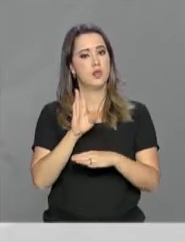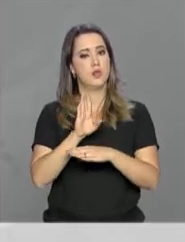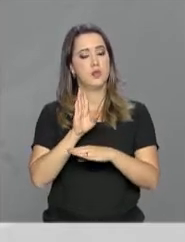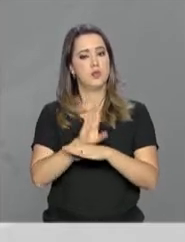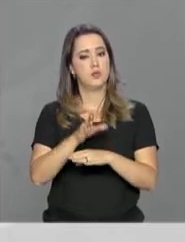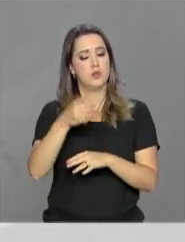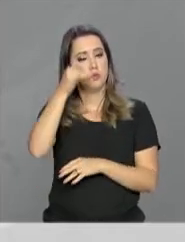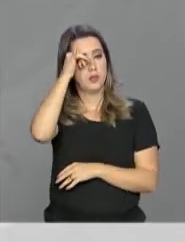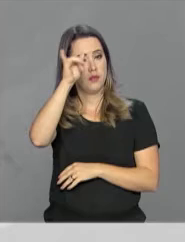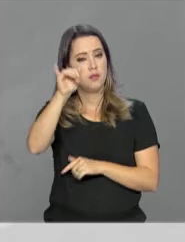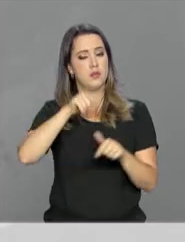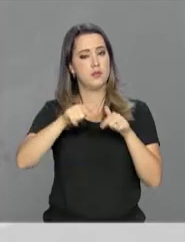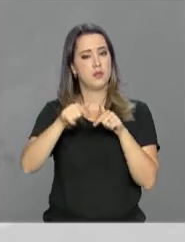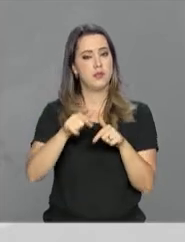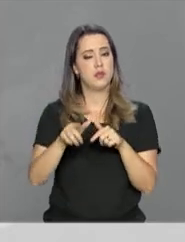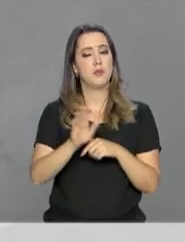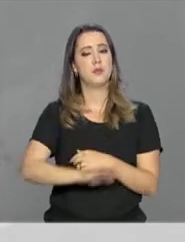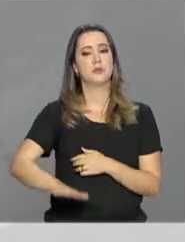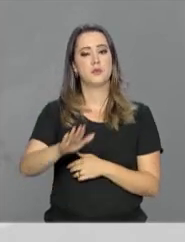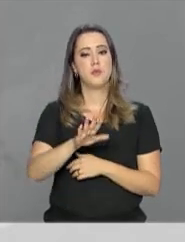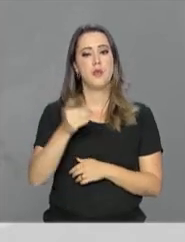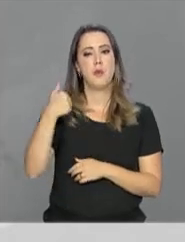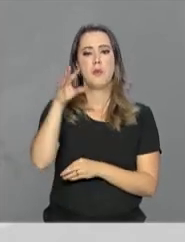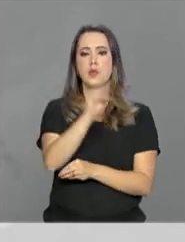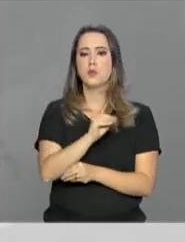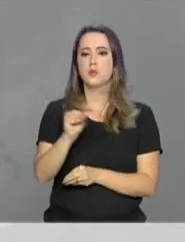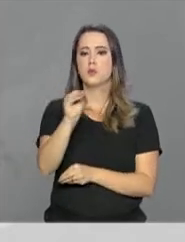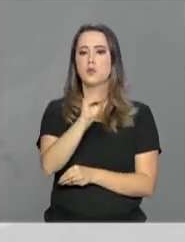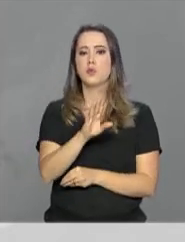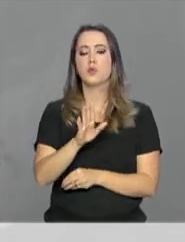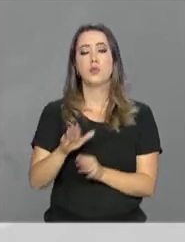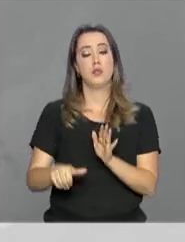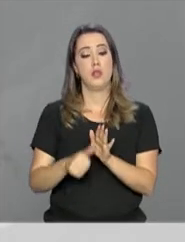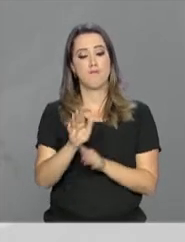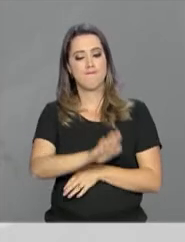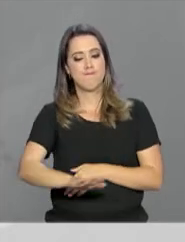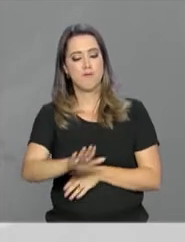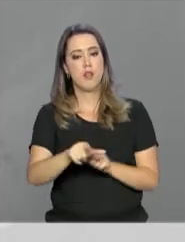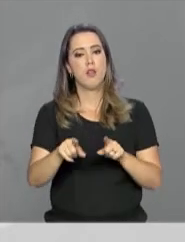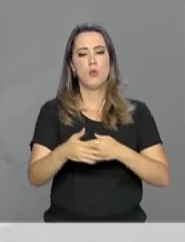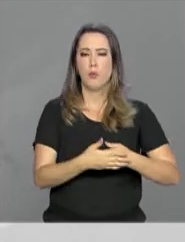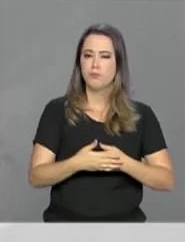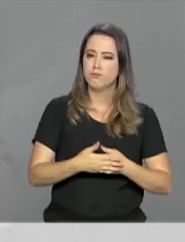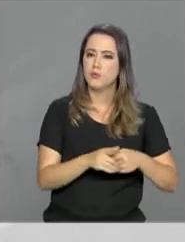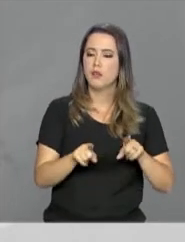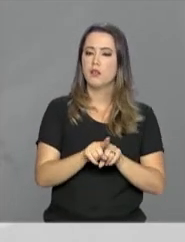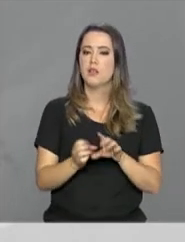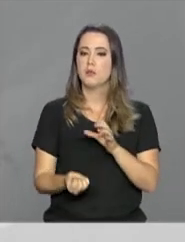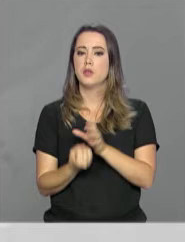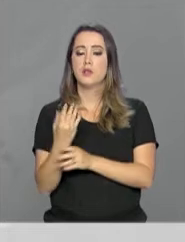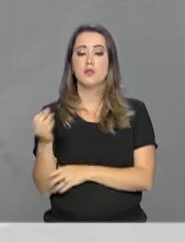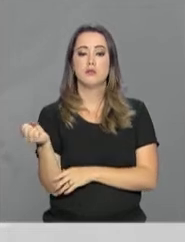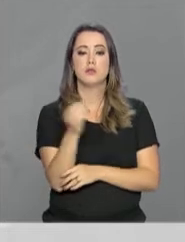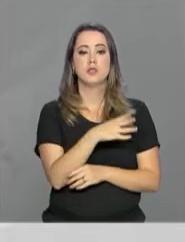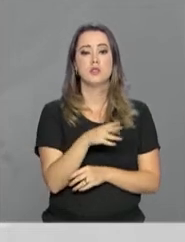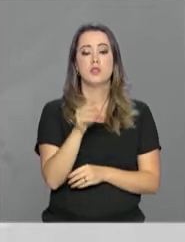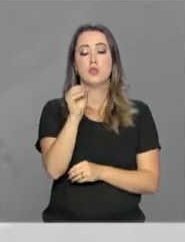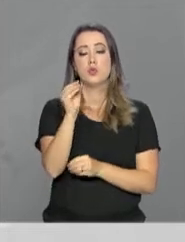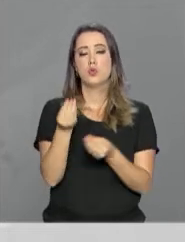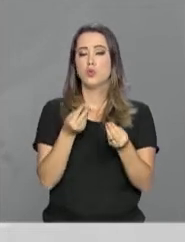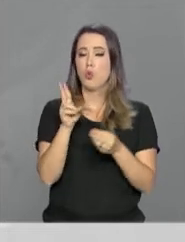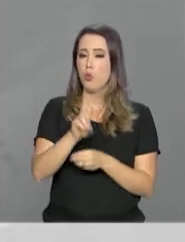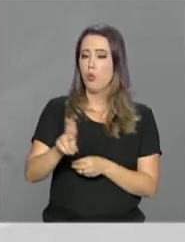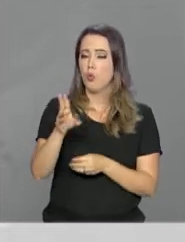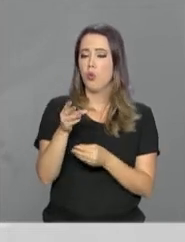combate ao trabalho infantil, mais cuidados com a primeira infância e criação de novos instrumentos para atender as vítimas de